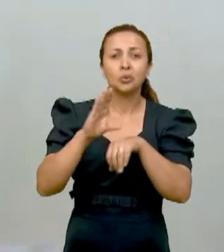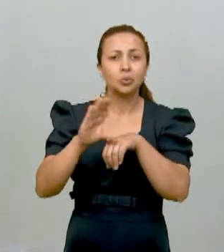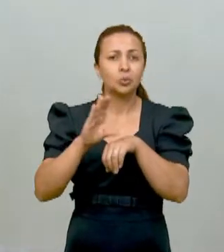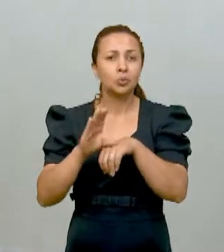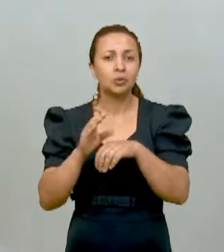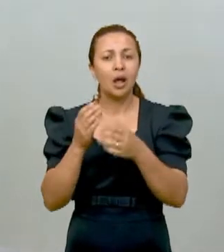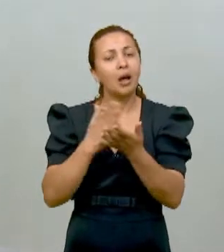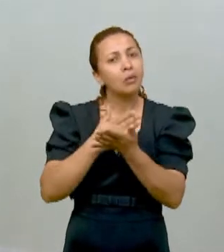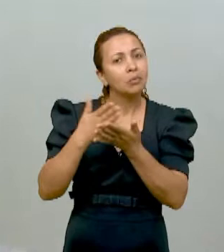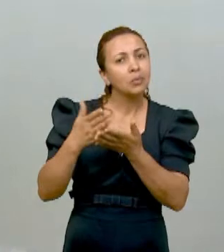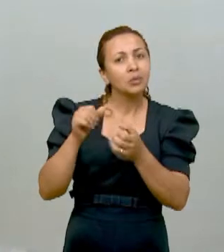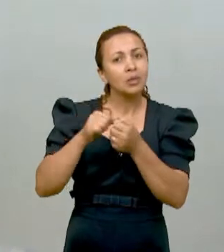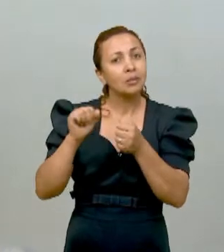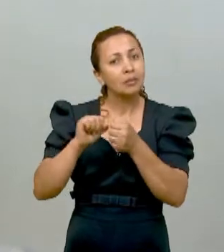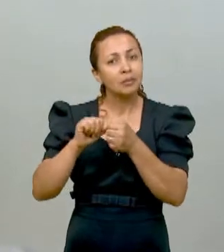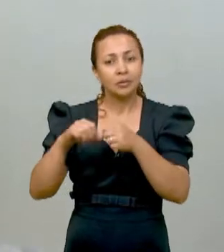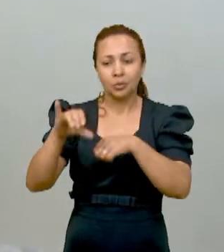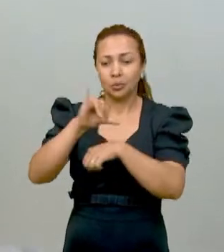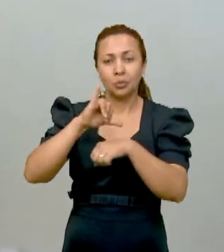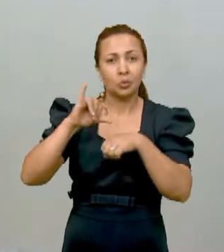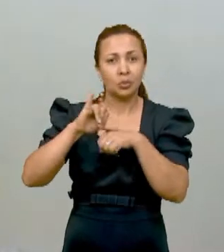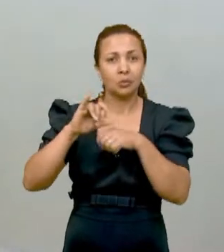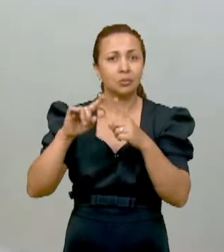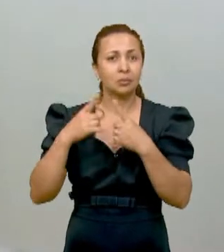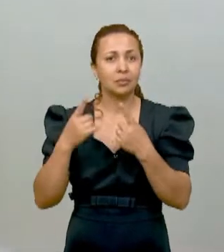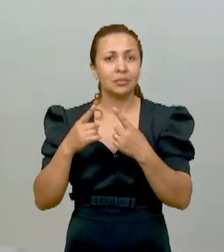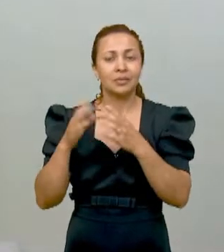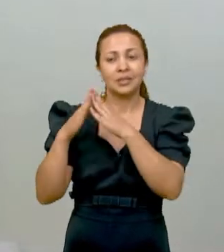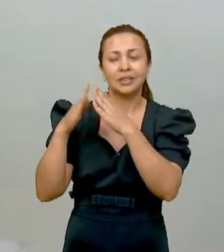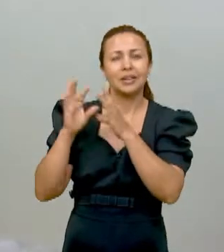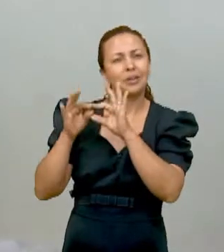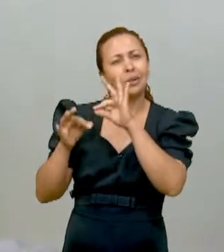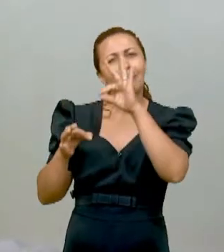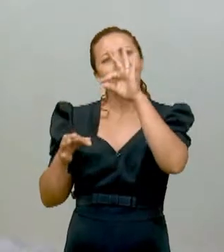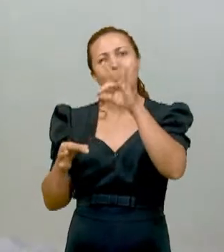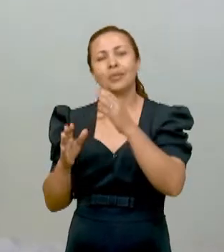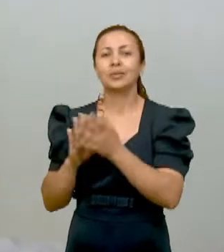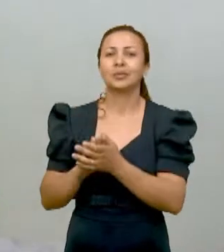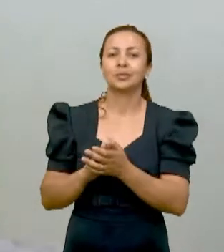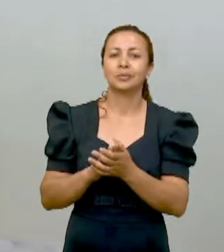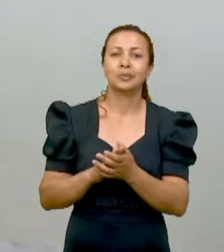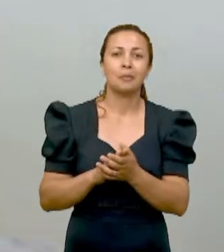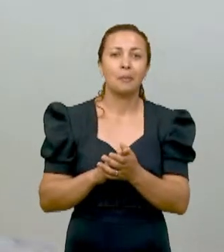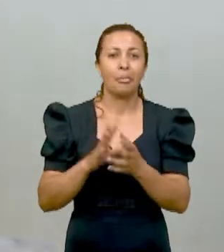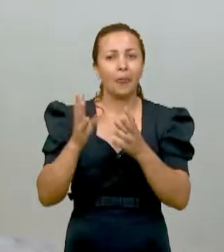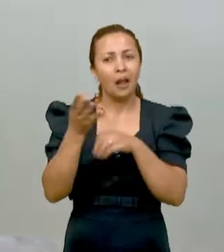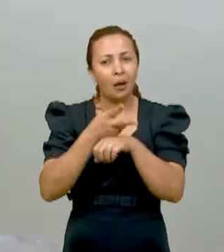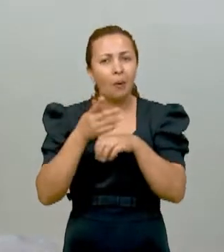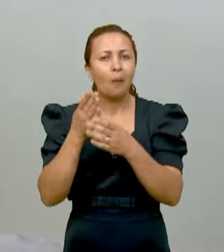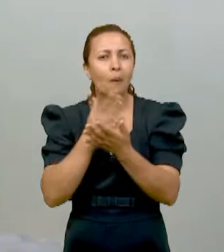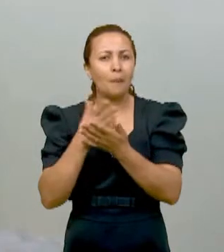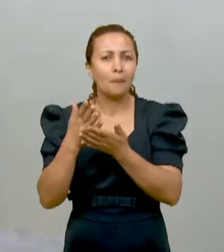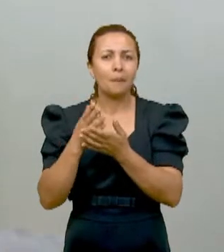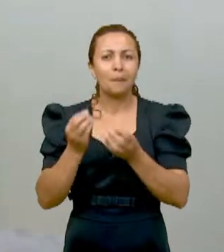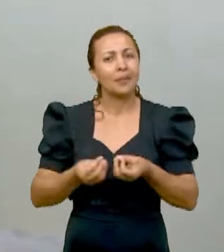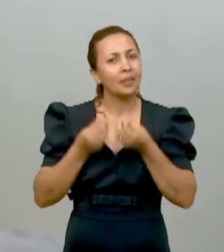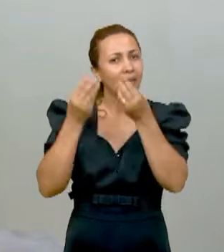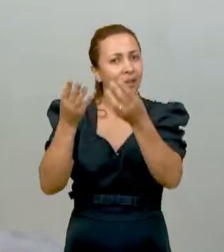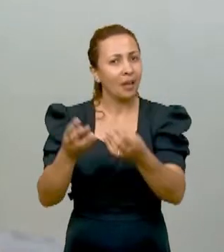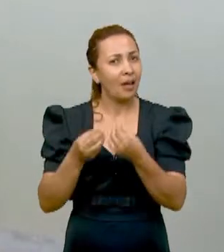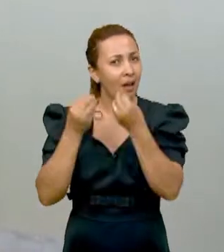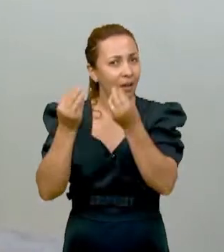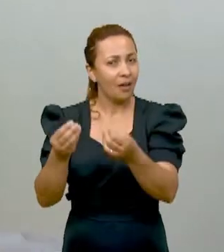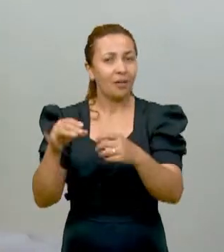começou a fazer o óleo. Só que ela mora no interior. E a sogra dela como fazia também, aí eu comecei a dar o óleo.